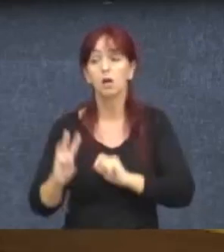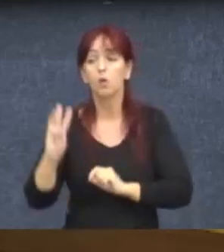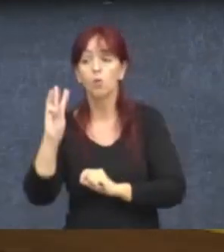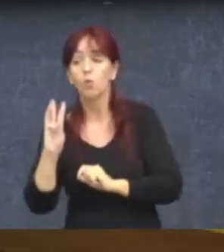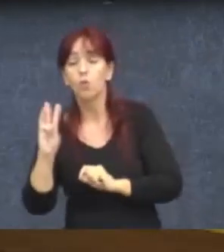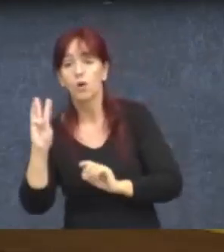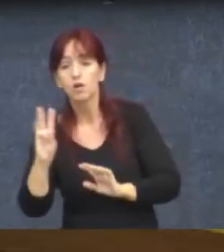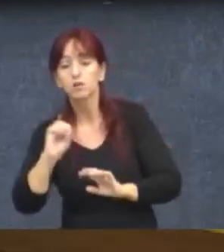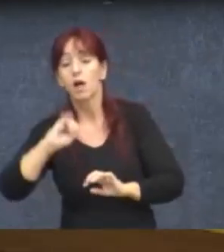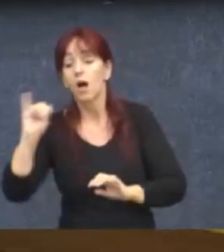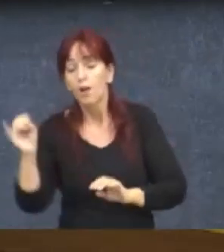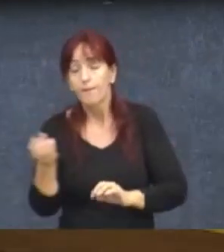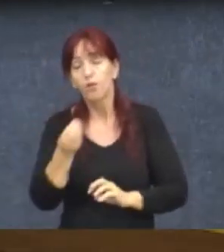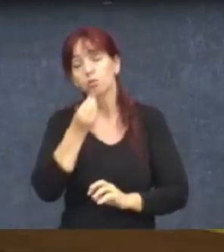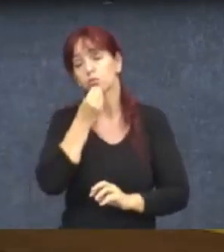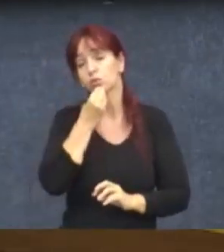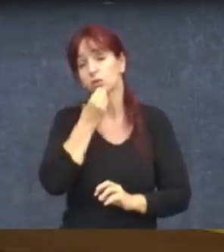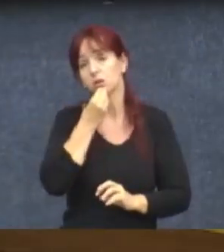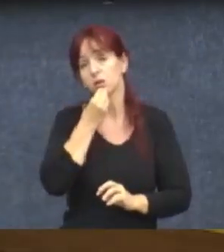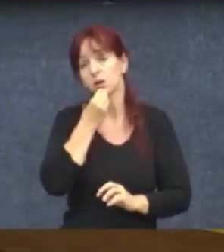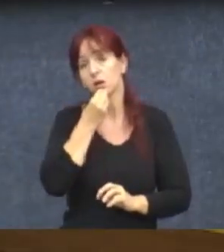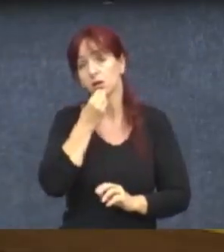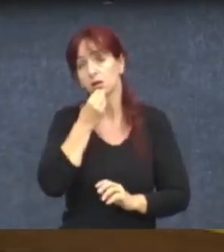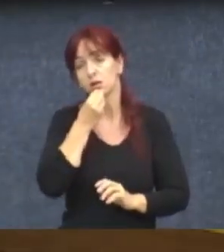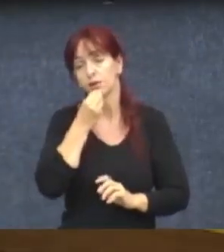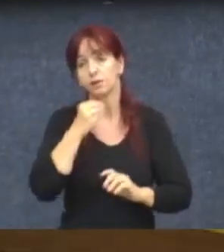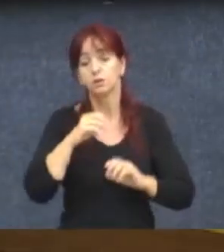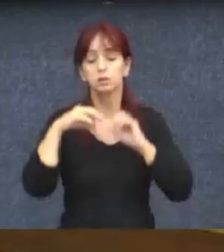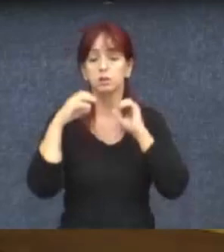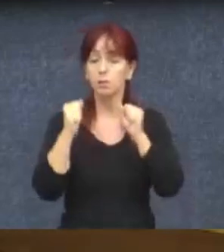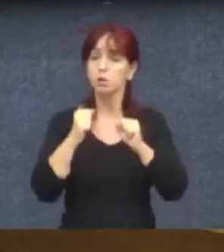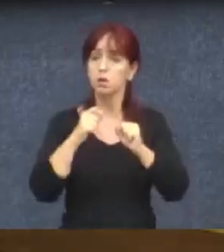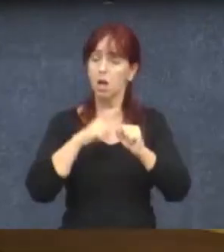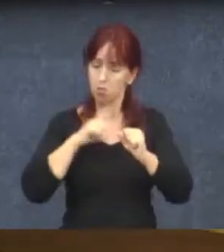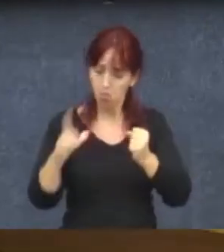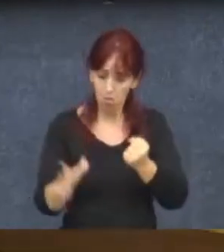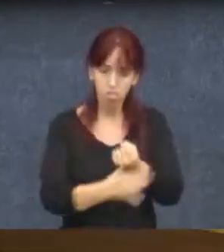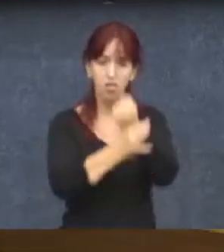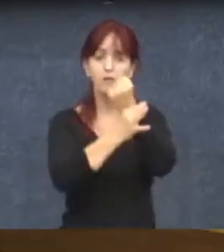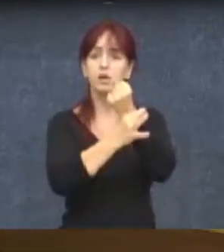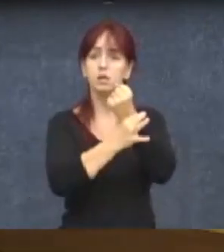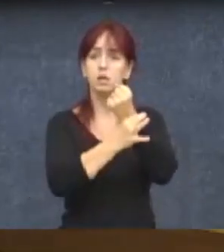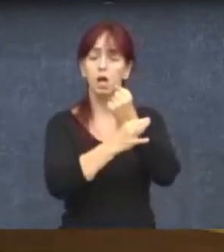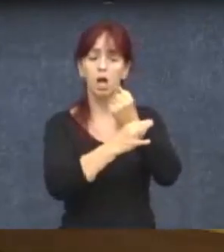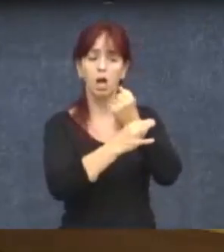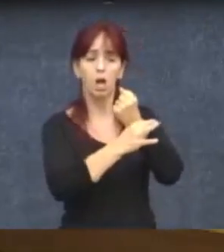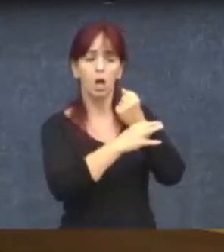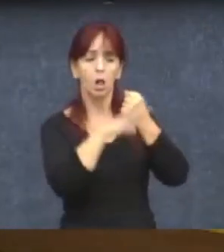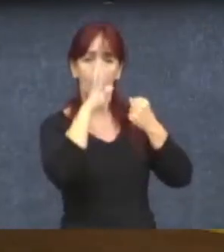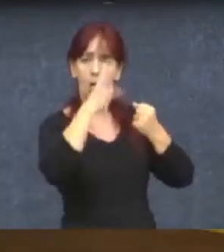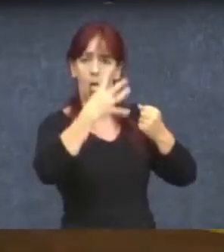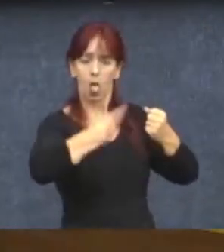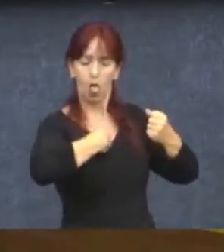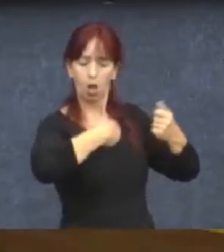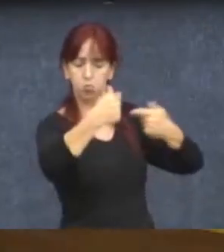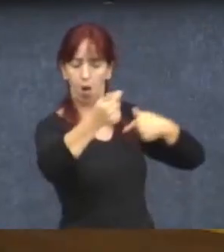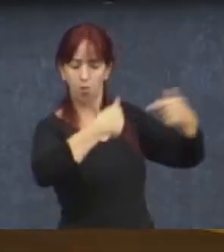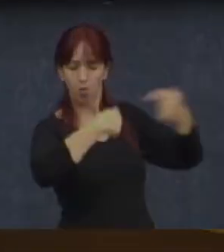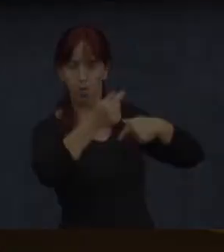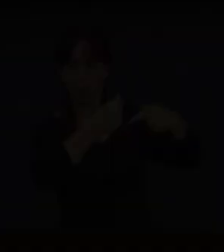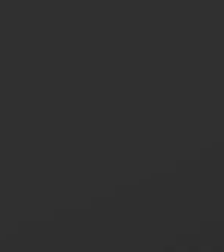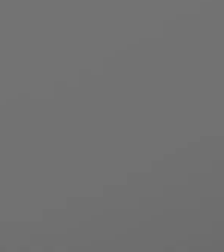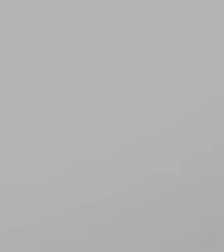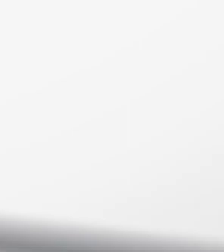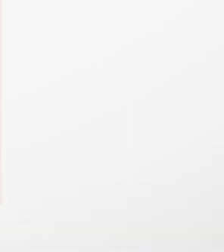a oportunidade de poder me defender das injustas acusações que vem sendo feita a minha